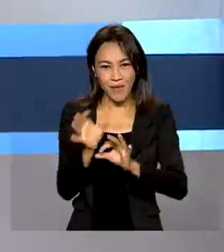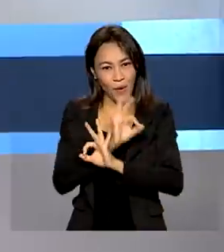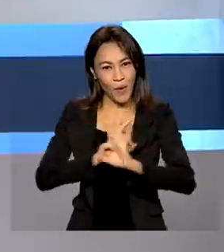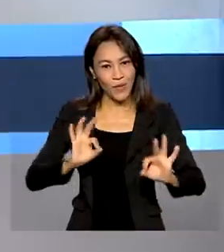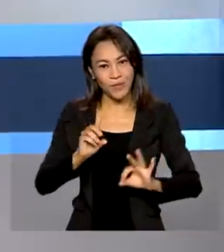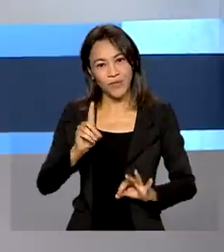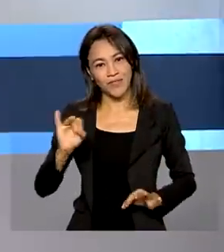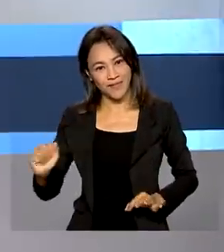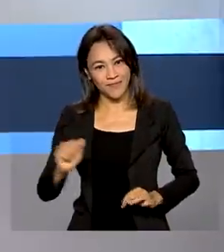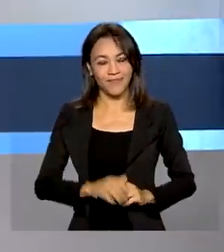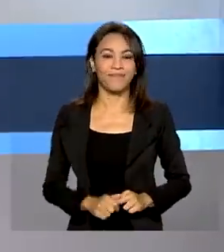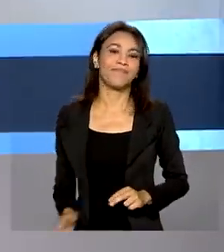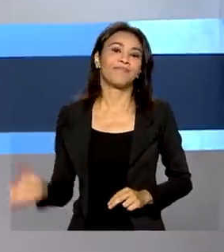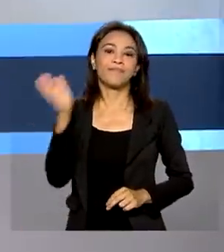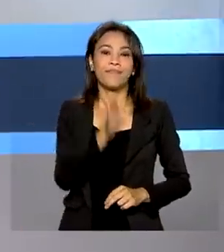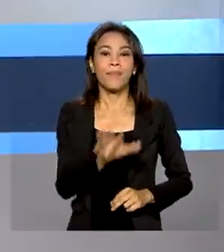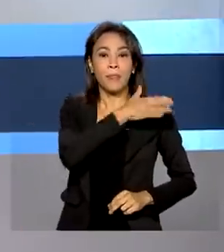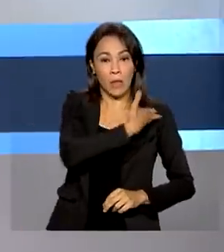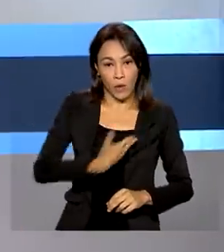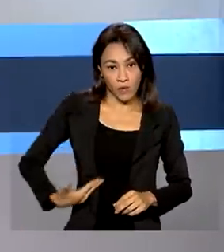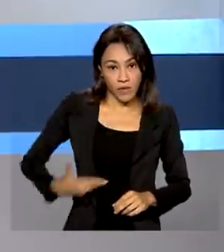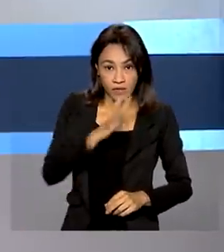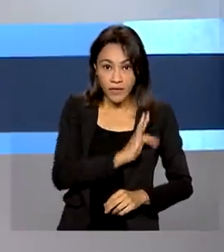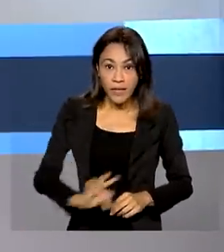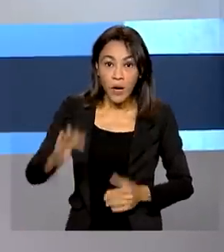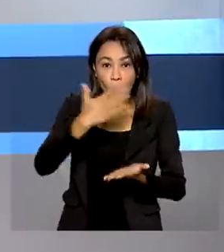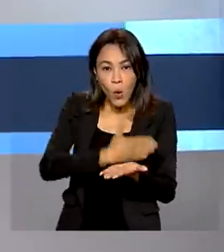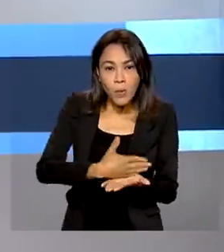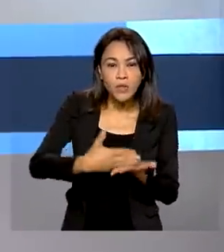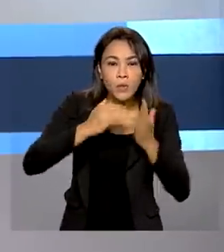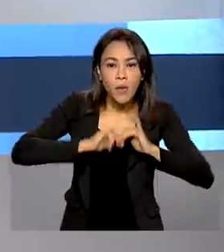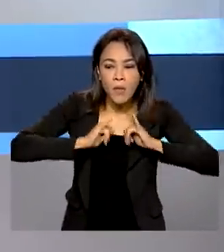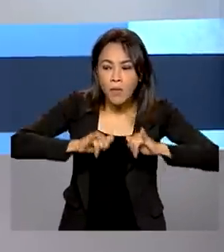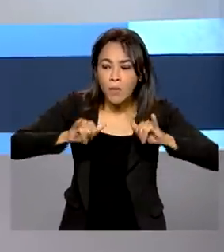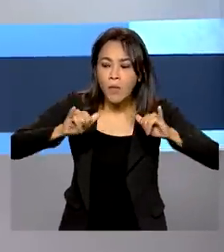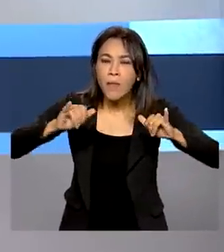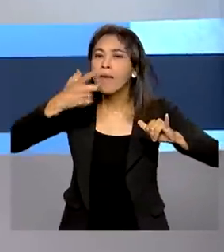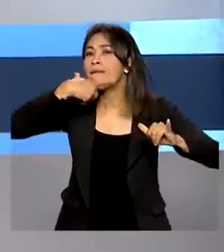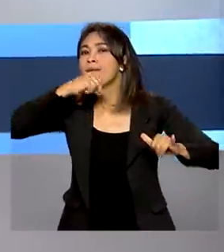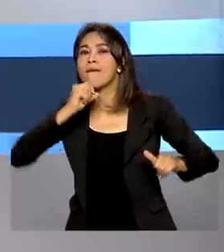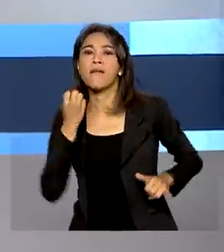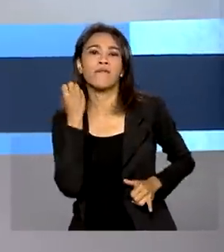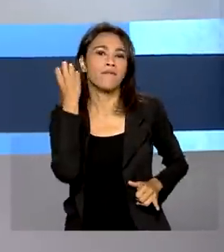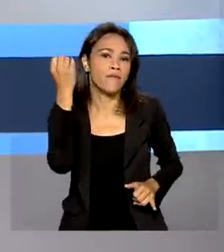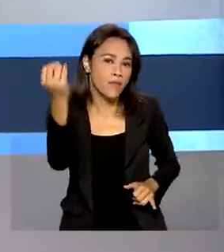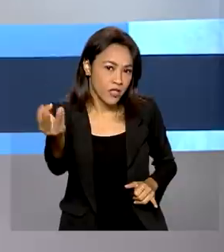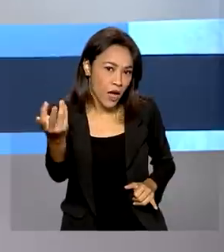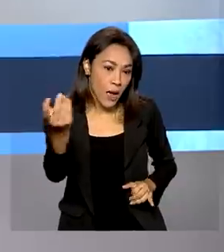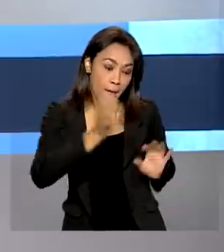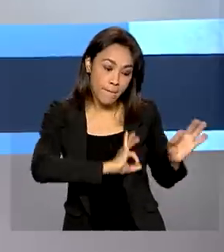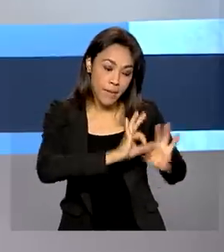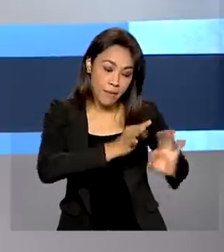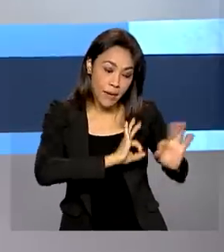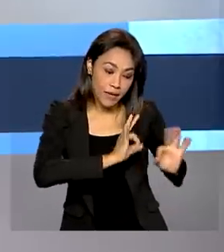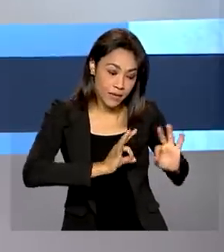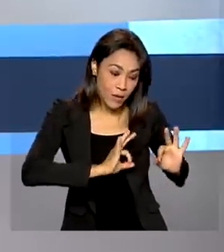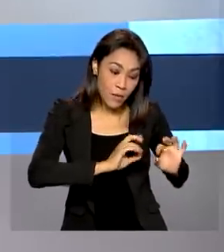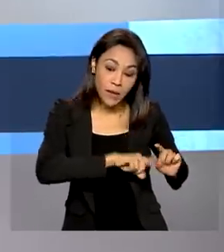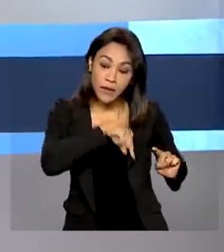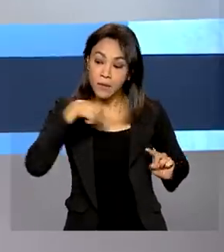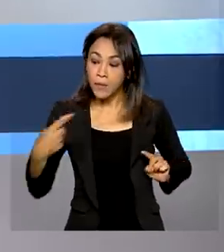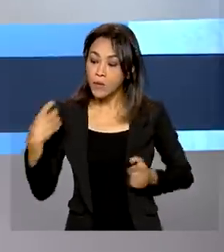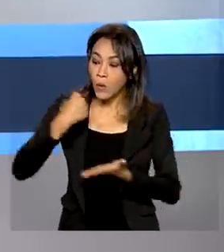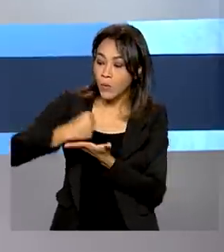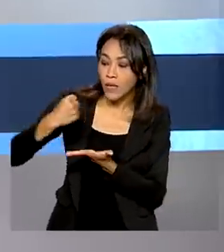O governo federal iniciou uma campanha para orientar quem vai viajar, da preparação do passeio à contratação de